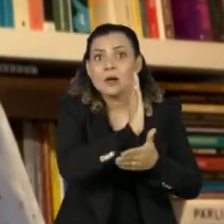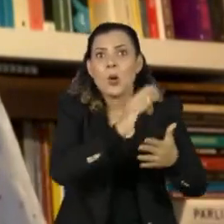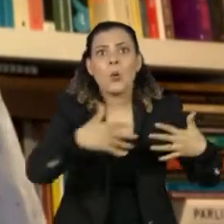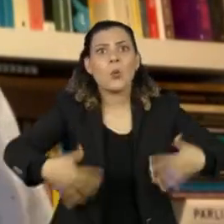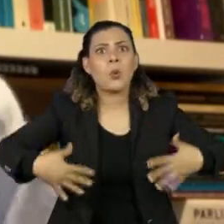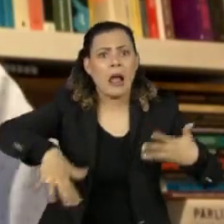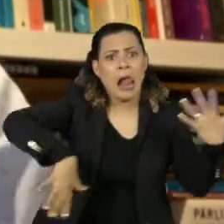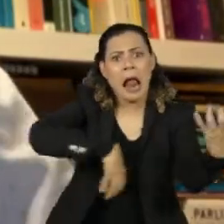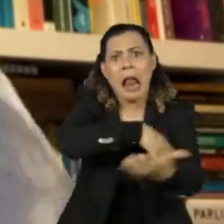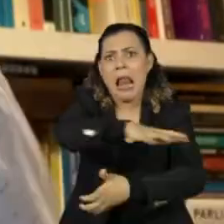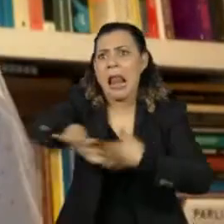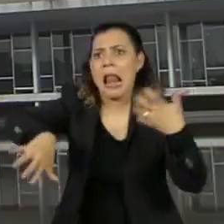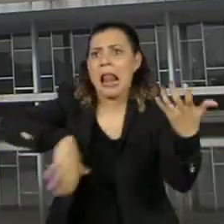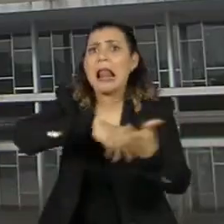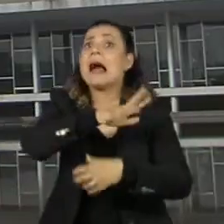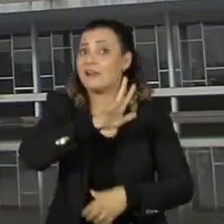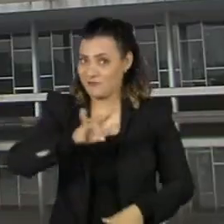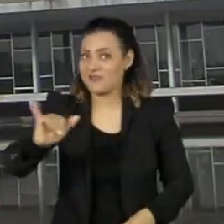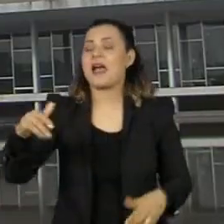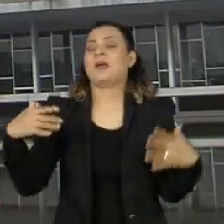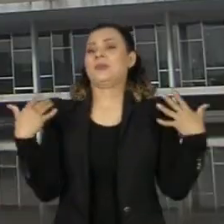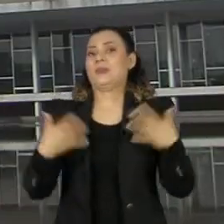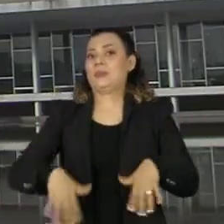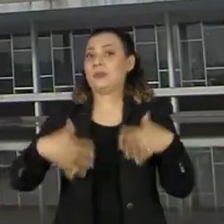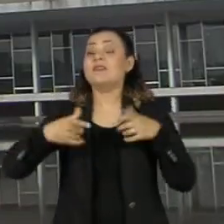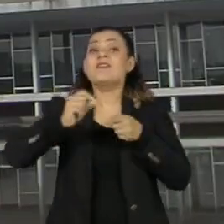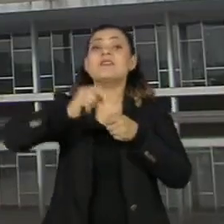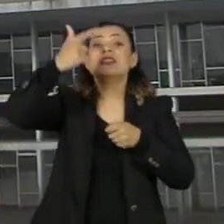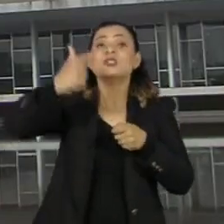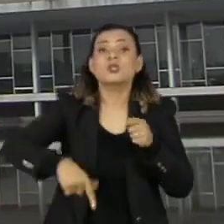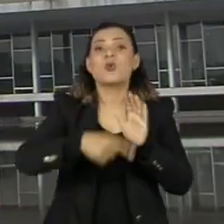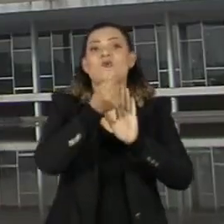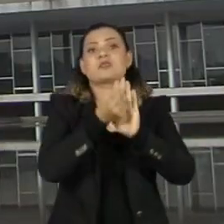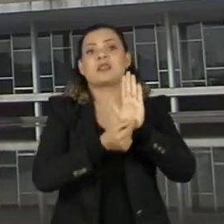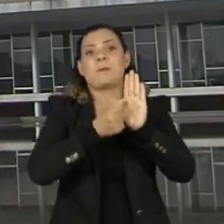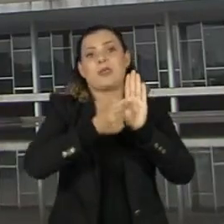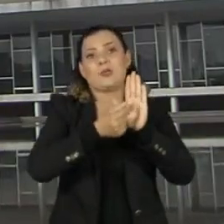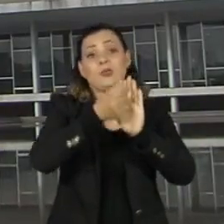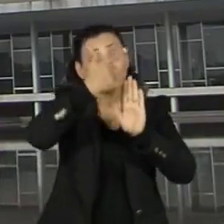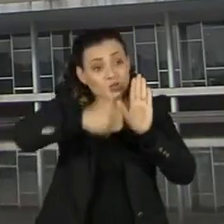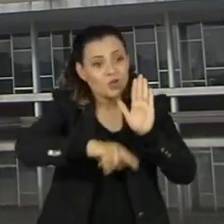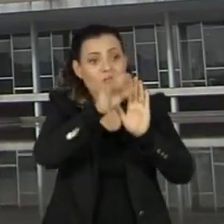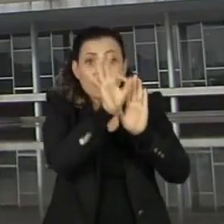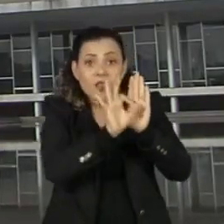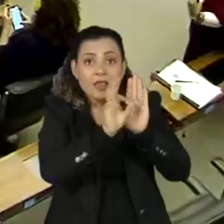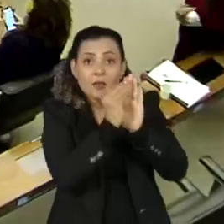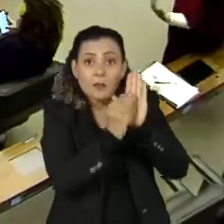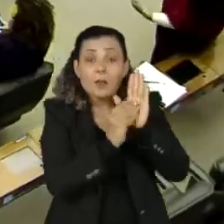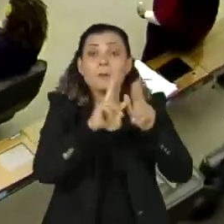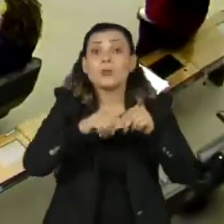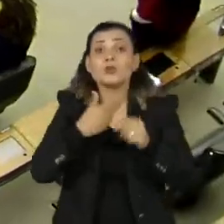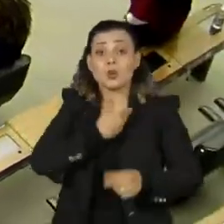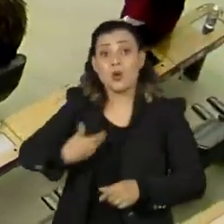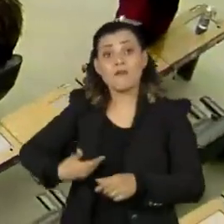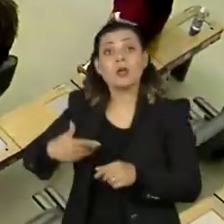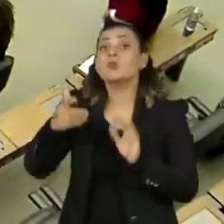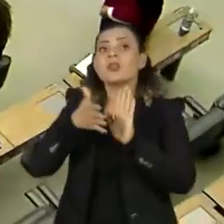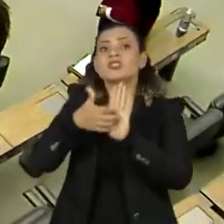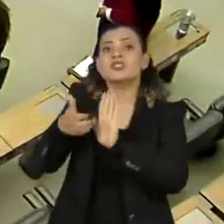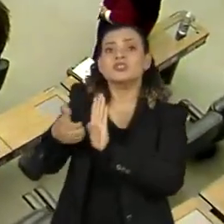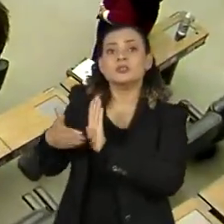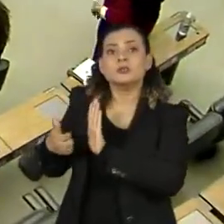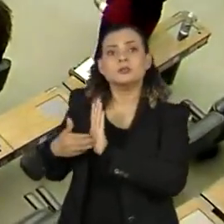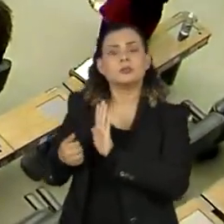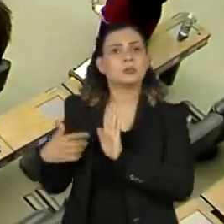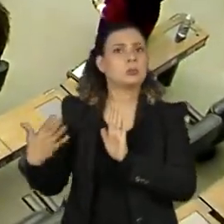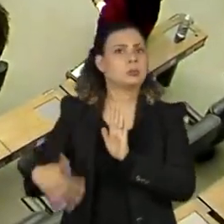confusão. Tudo vai ser refeito no orçamento da União. E aí o corte do governo pode facilmente